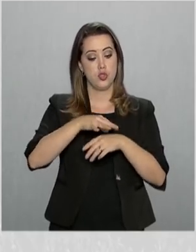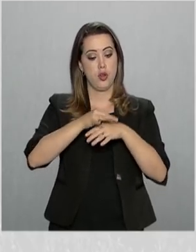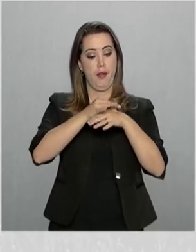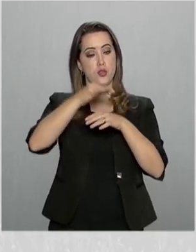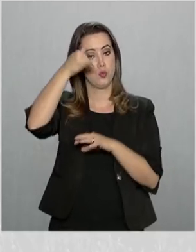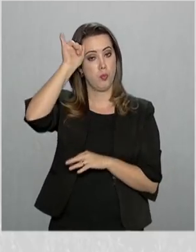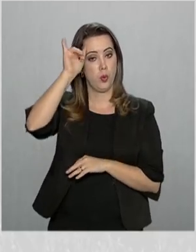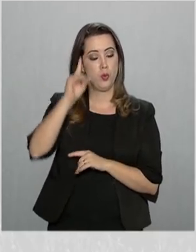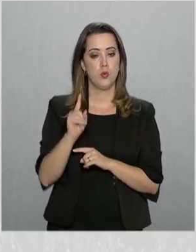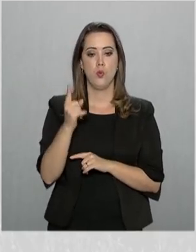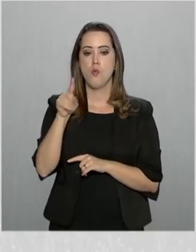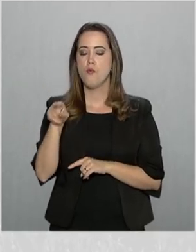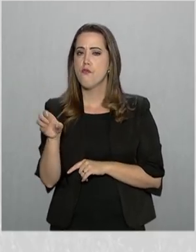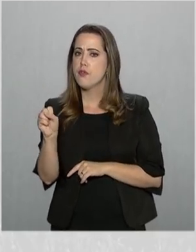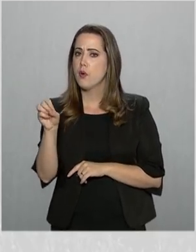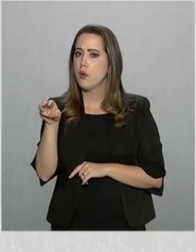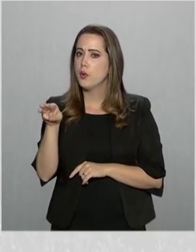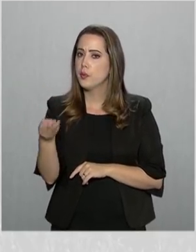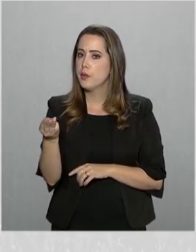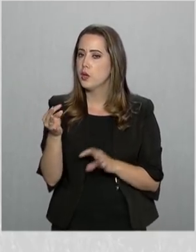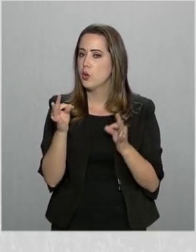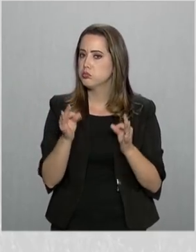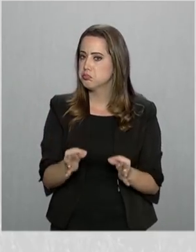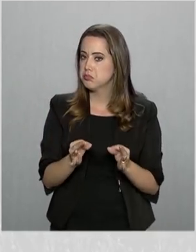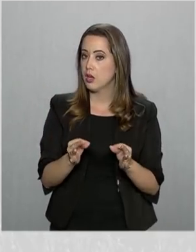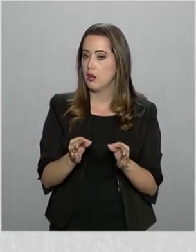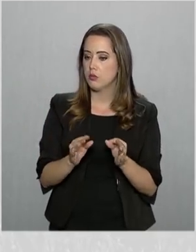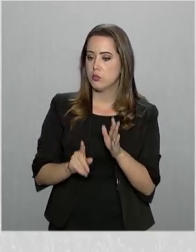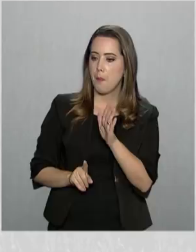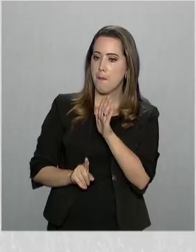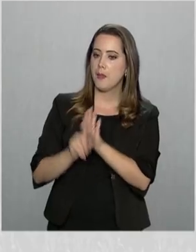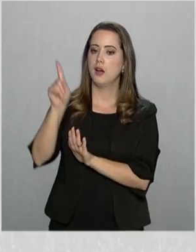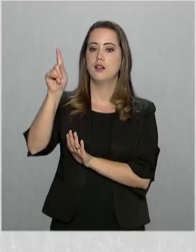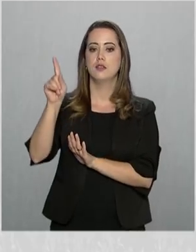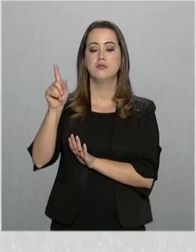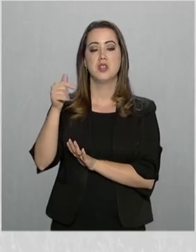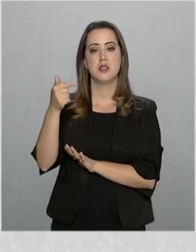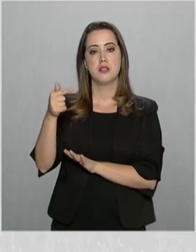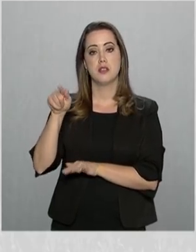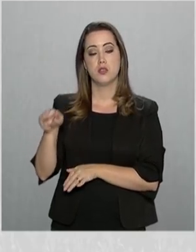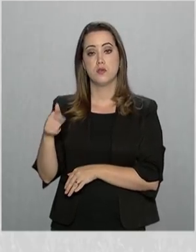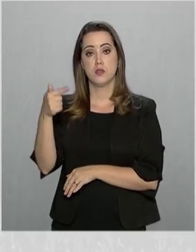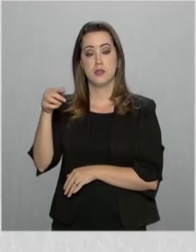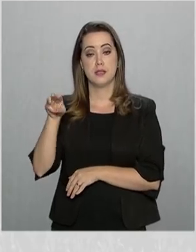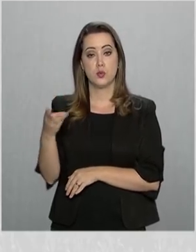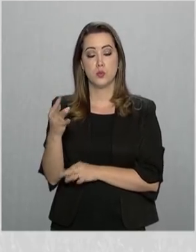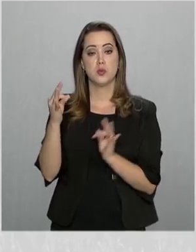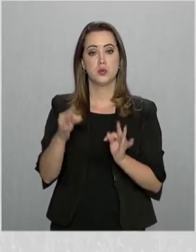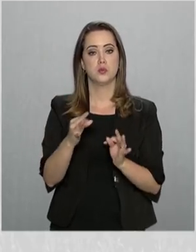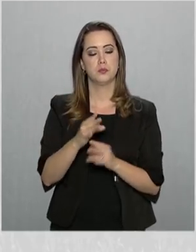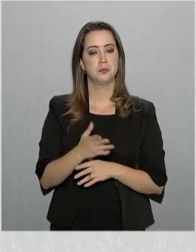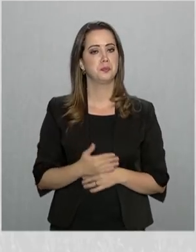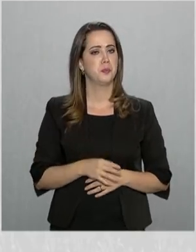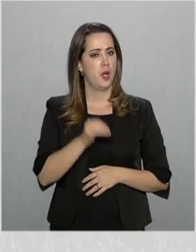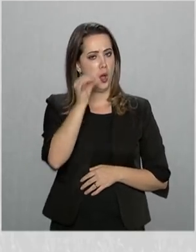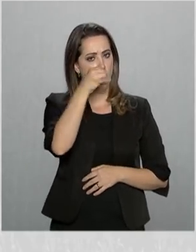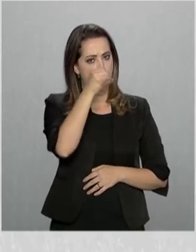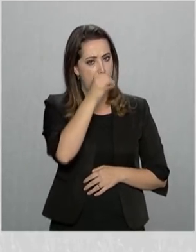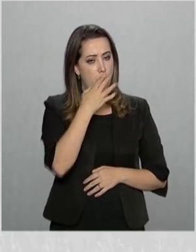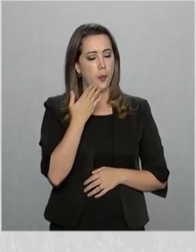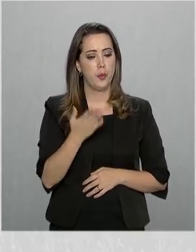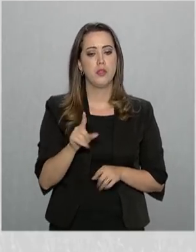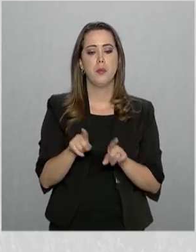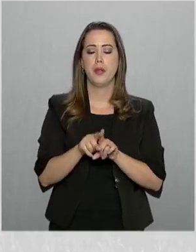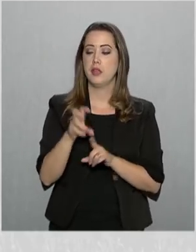de 1,8 milhão de toneladas para 7,7 milhões de toneladas. A suína de 500 mil